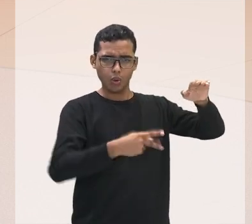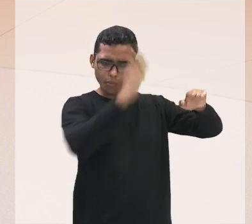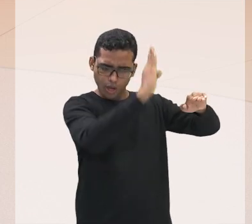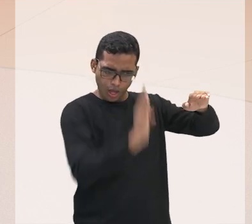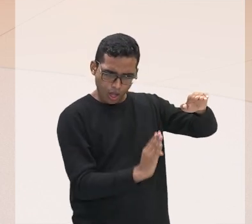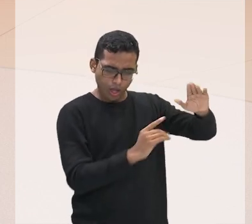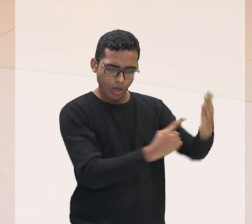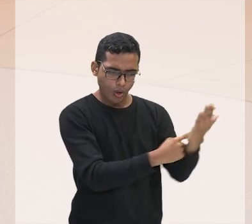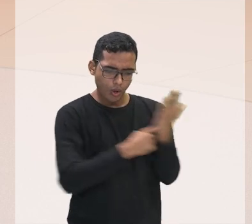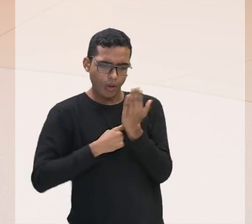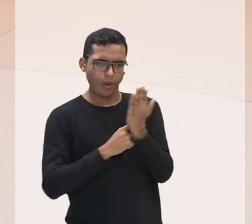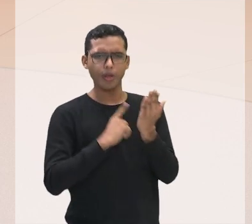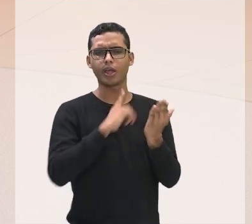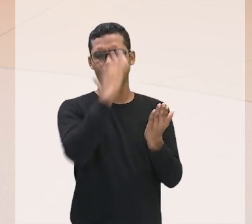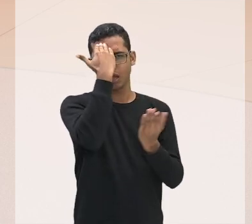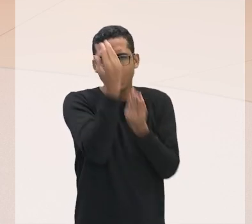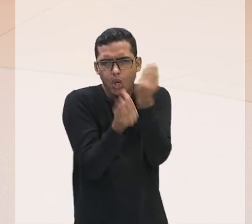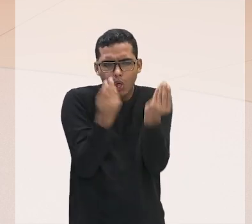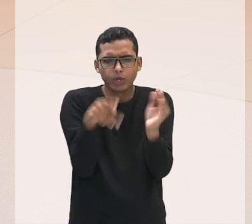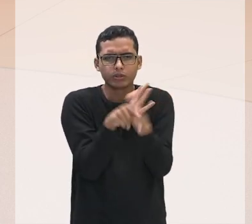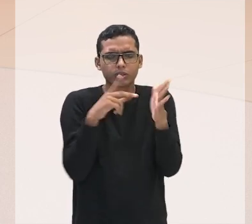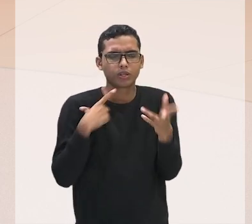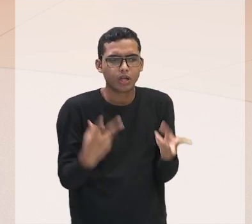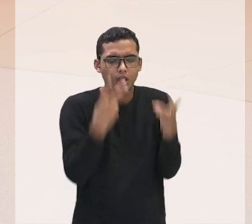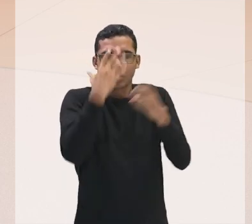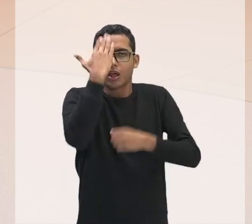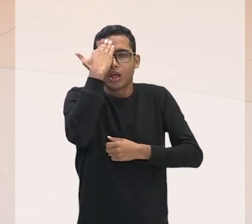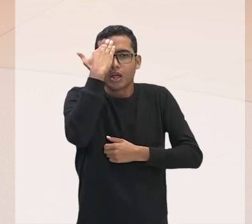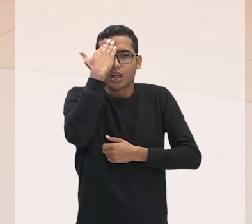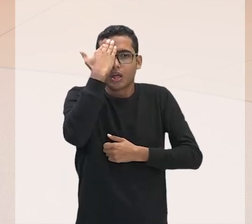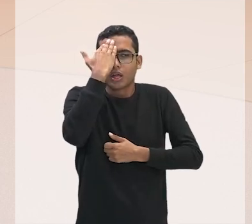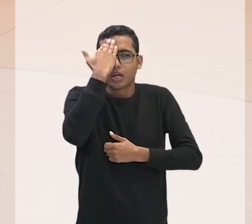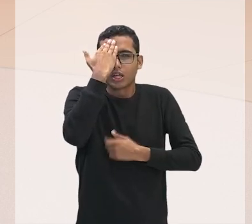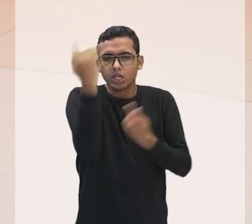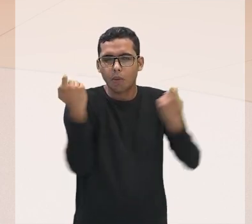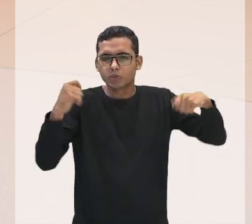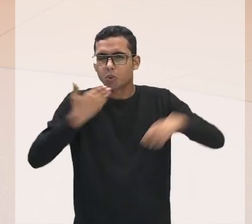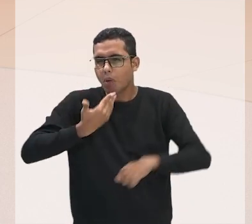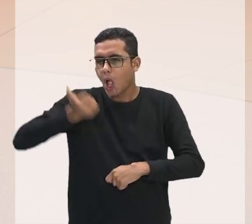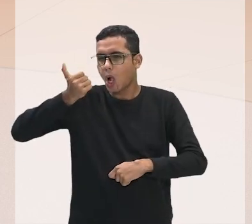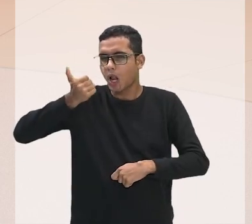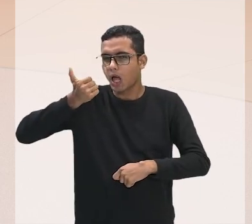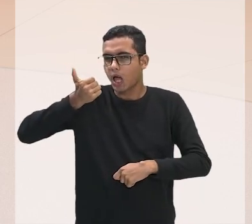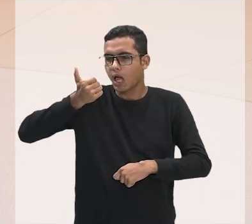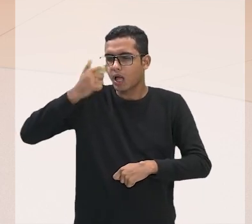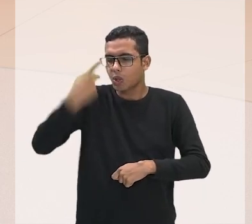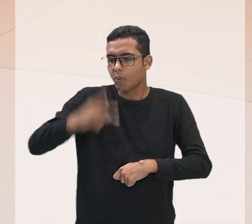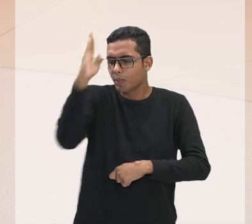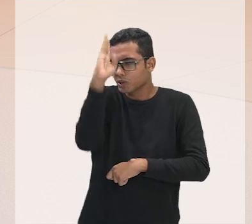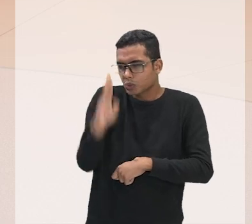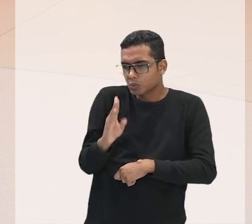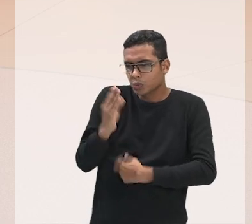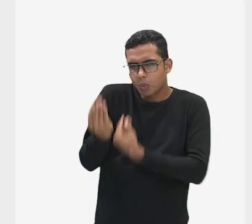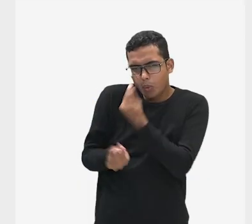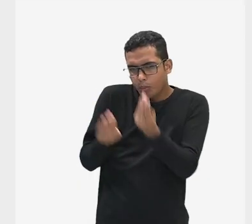a gente a poder reconhecer o que pode ser melhorado sempre dentro do território brasileiro